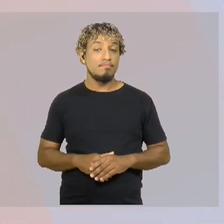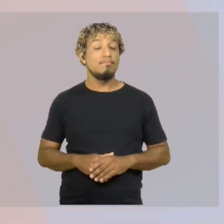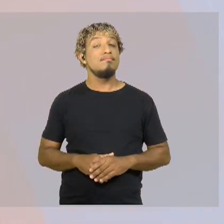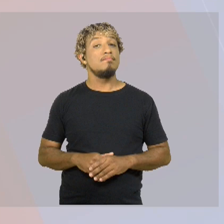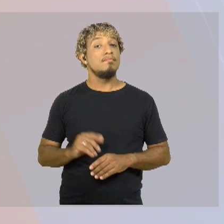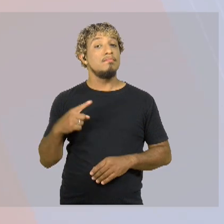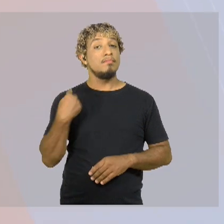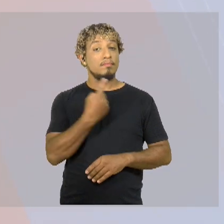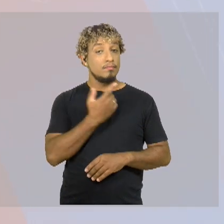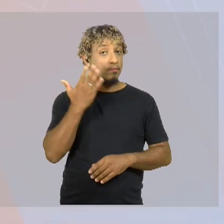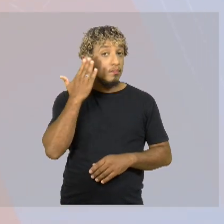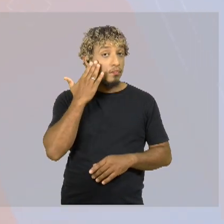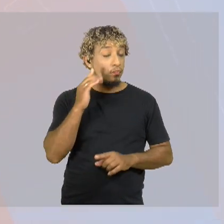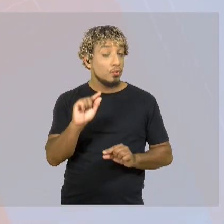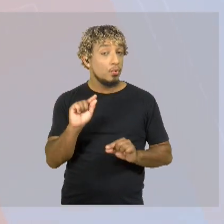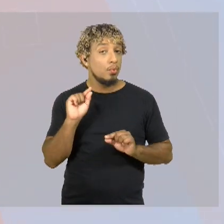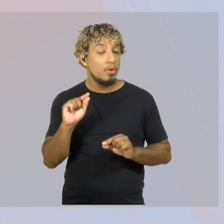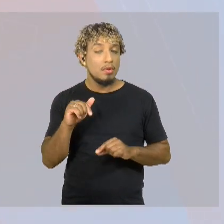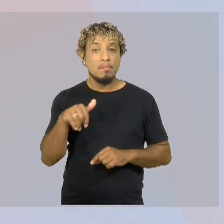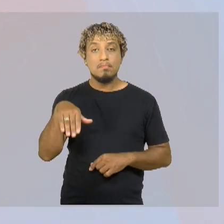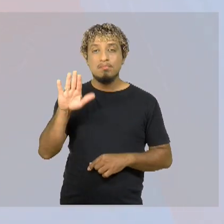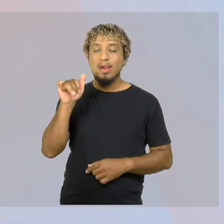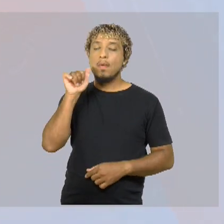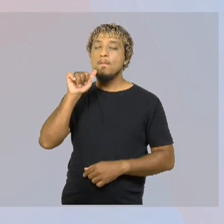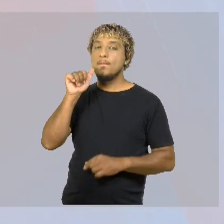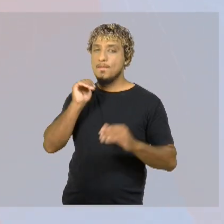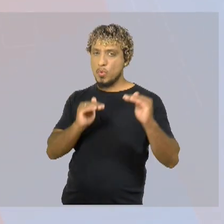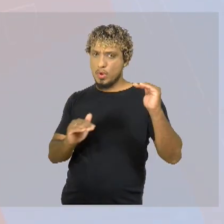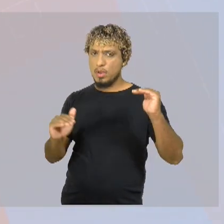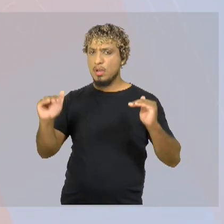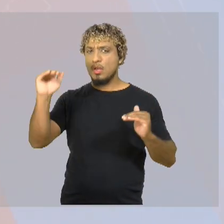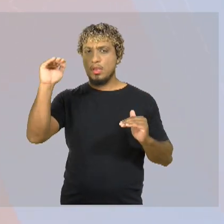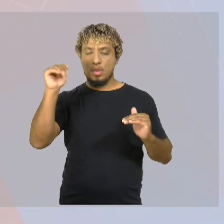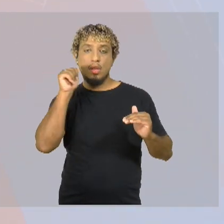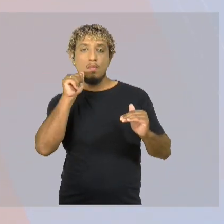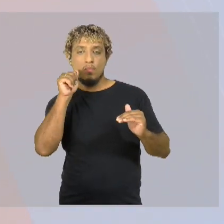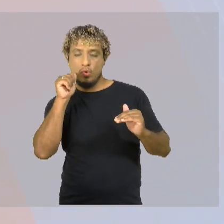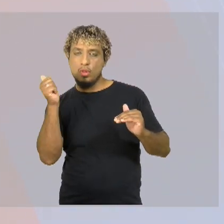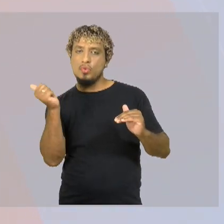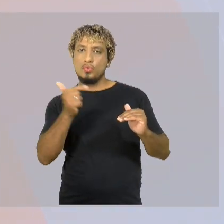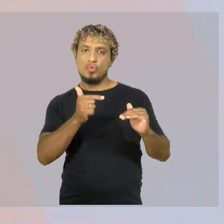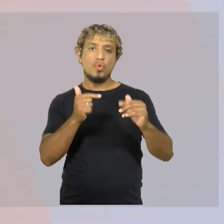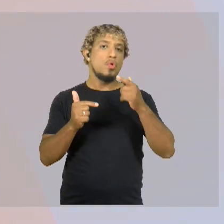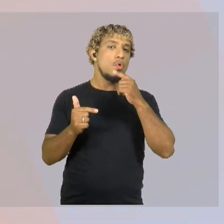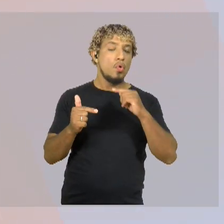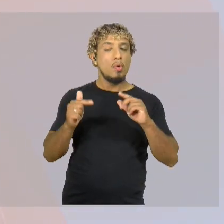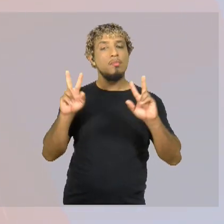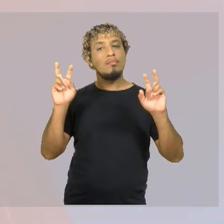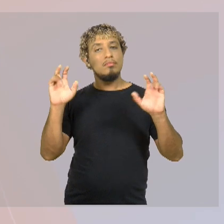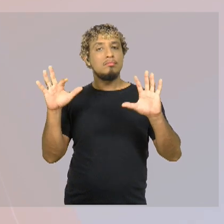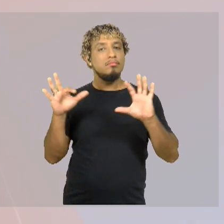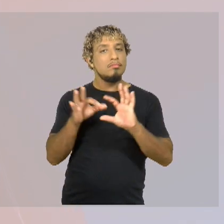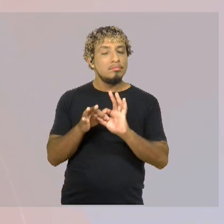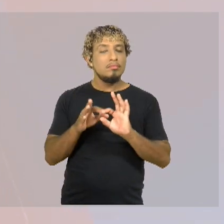Sabe-se que ela predomina no sexo feminino, então tem uma correlação com a questão hormonal.